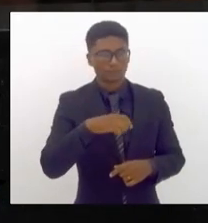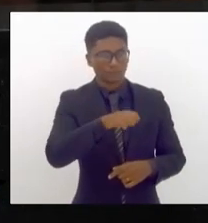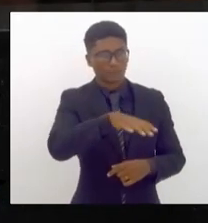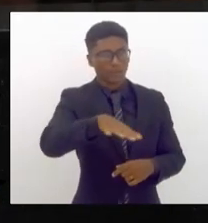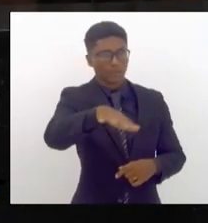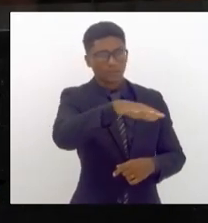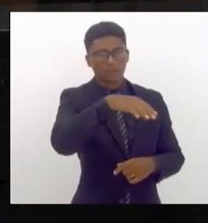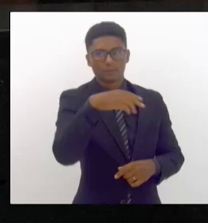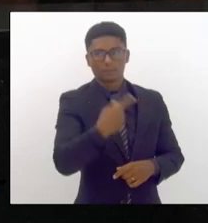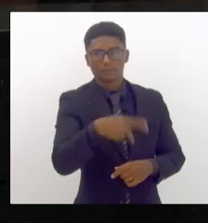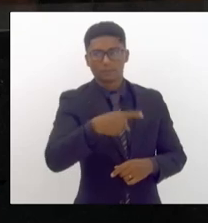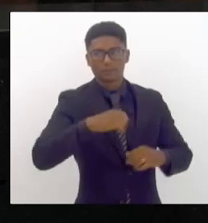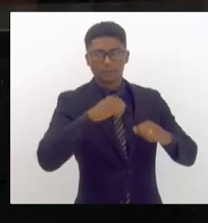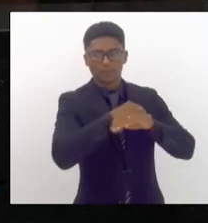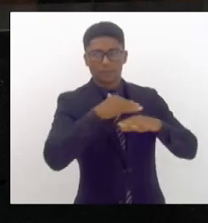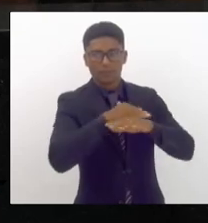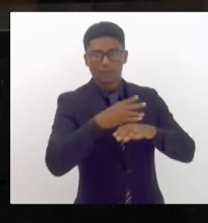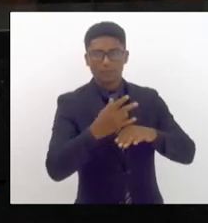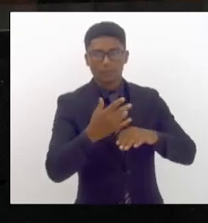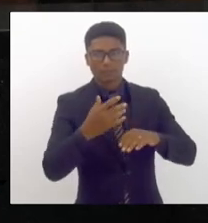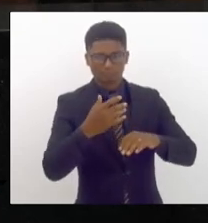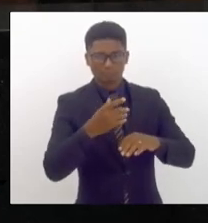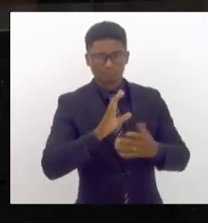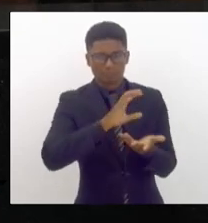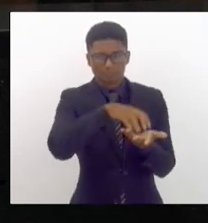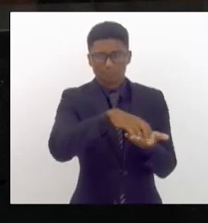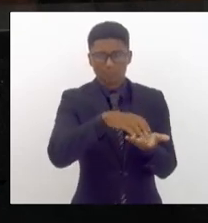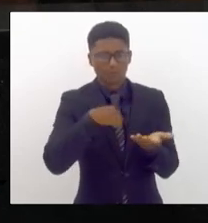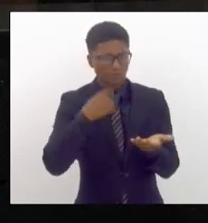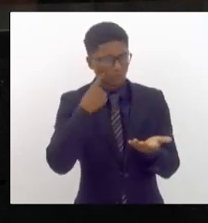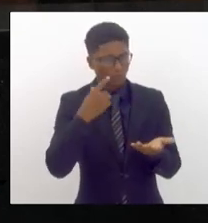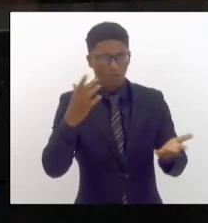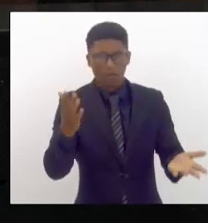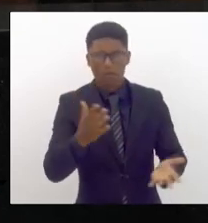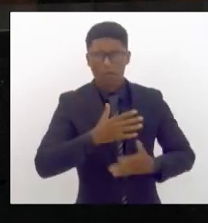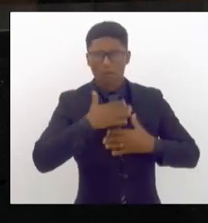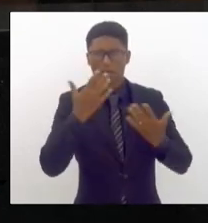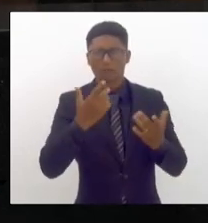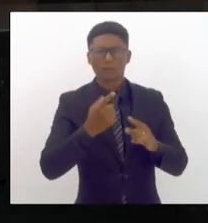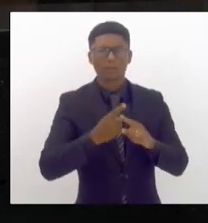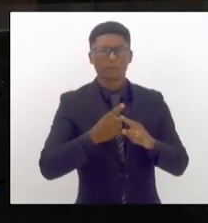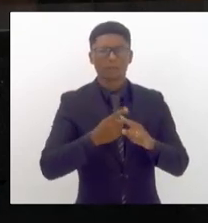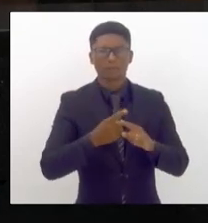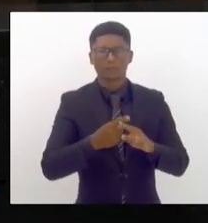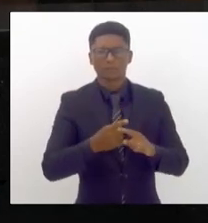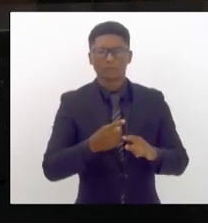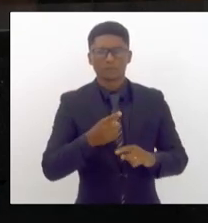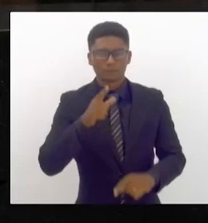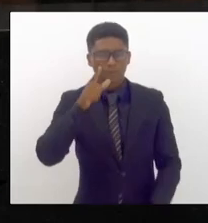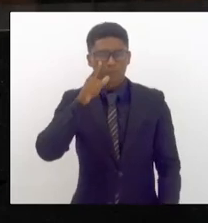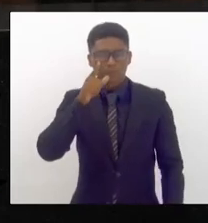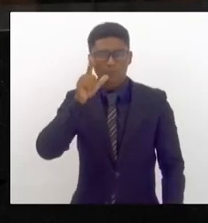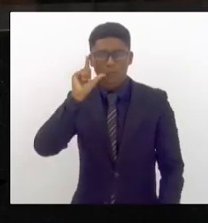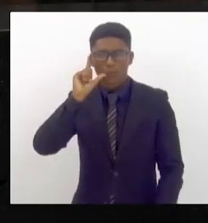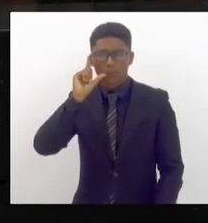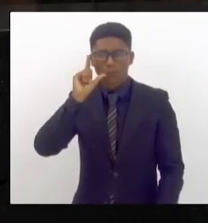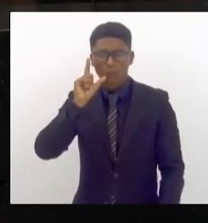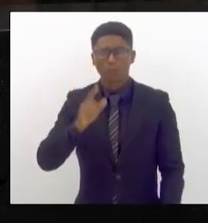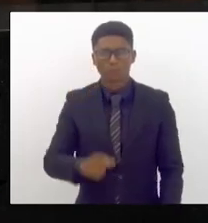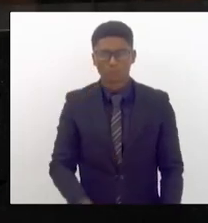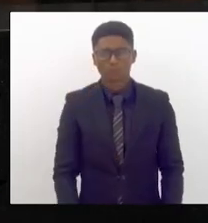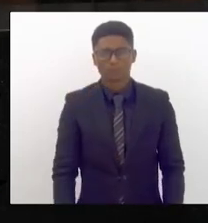metropolitana eu até me surpreendi ontem ontem deputado Jari